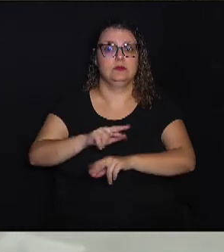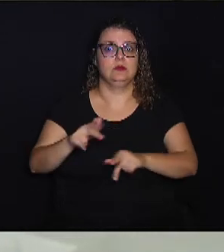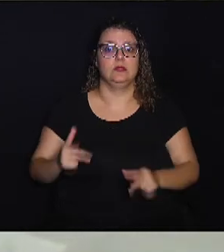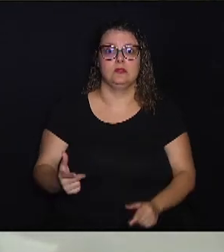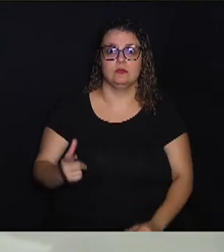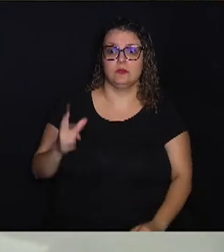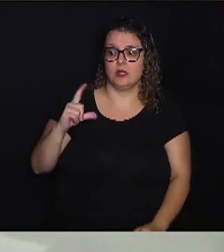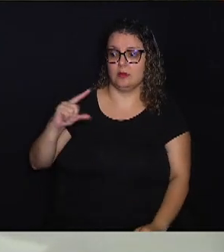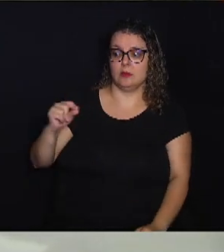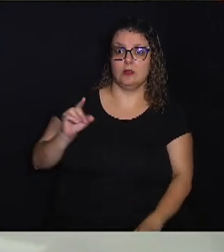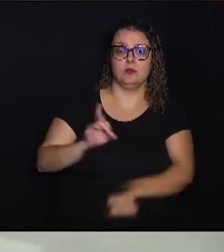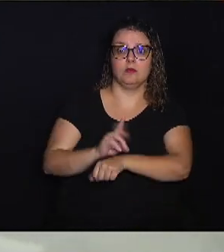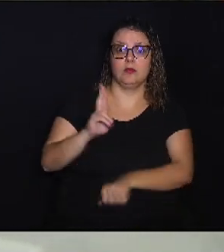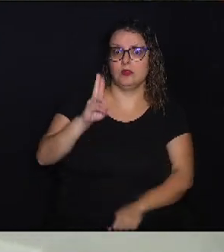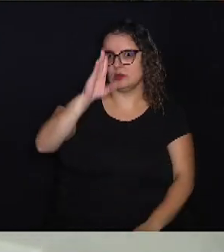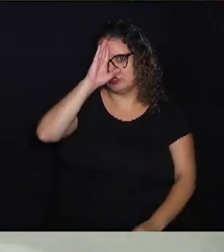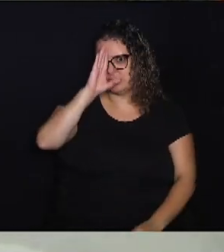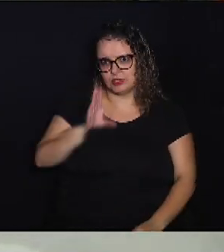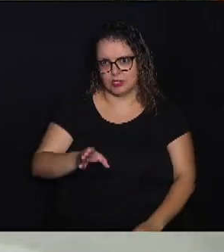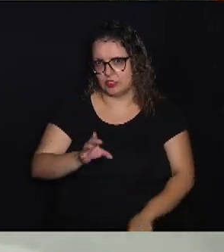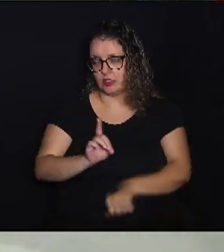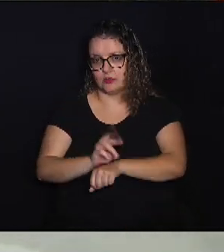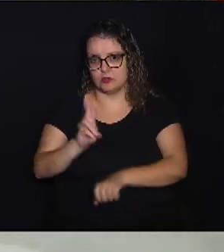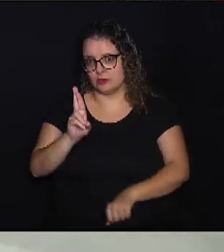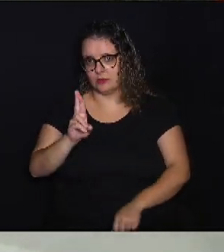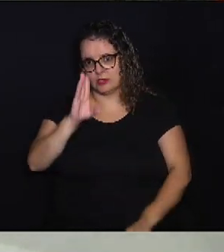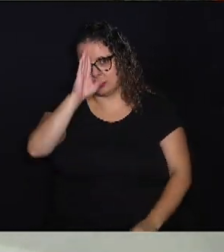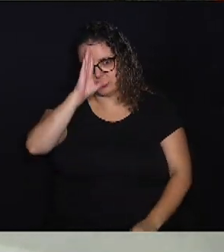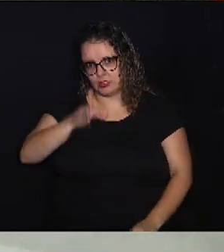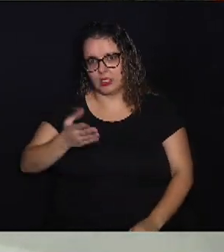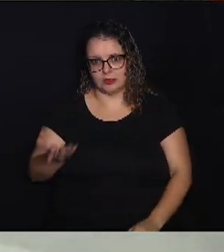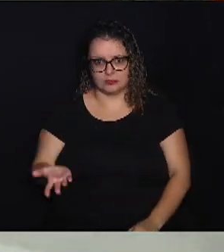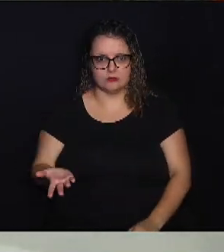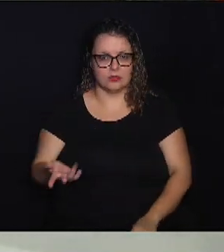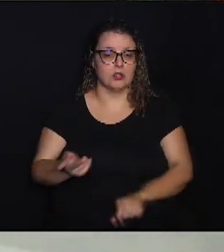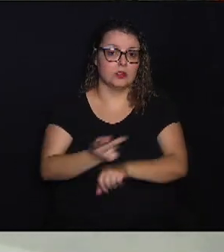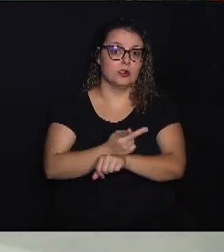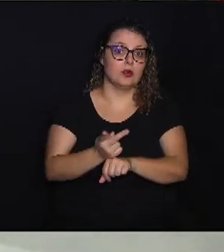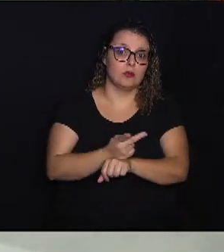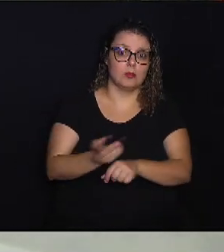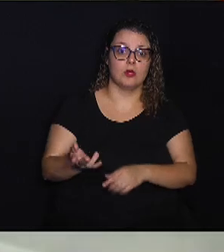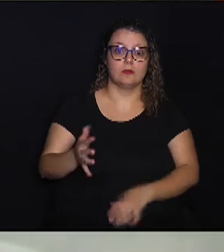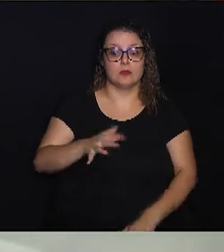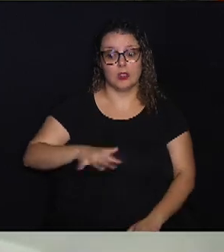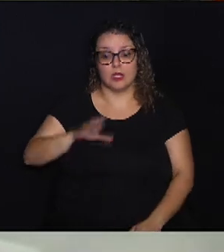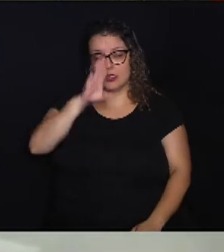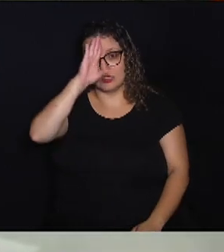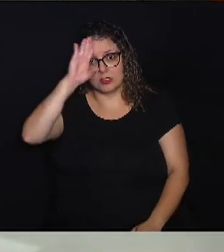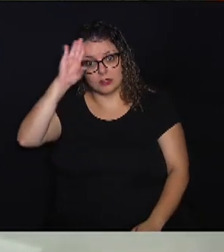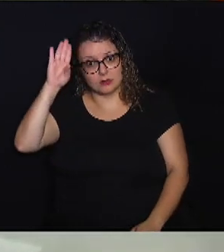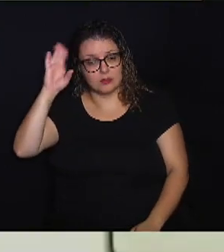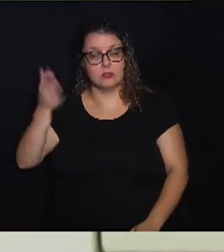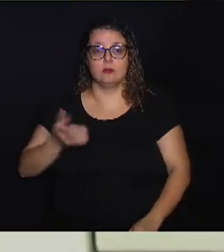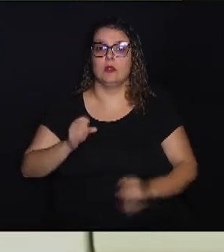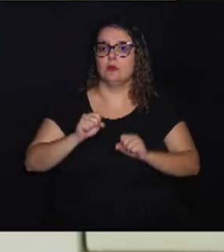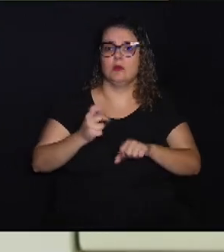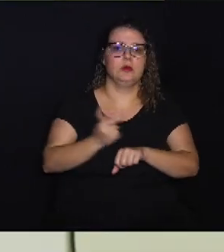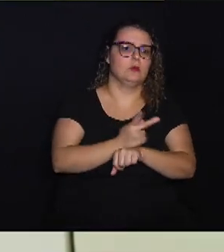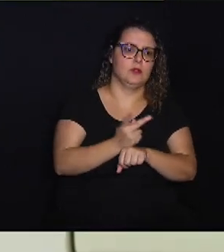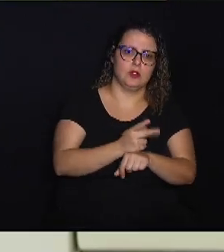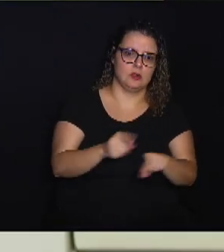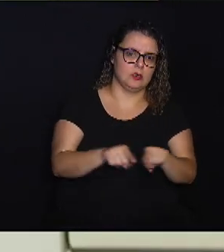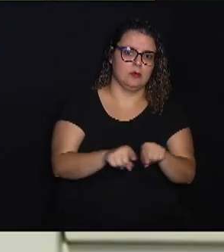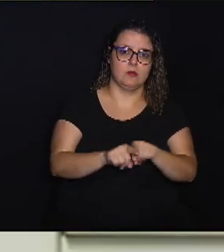indo para o doutorado direto, fazer um doutorado direto. Então eles procuram a carreira acadêmica, eles podem procurar também